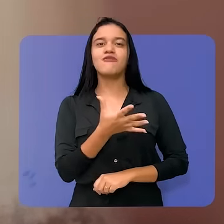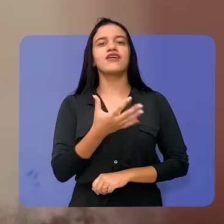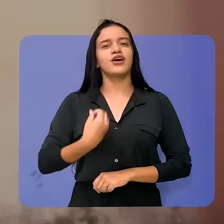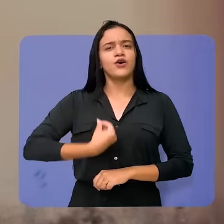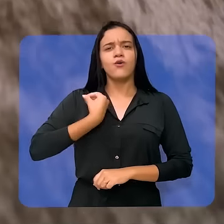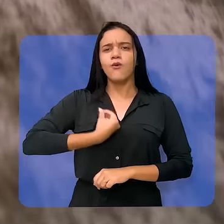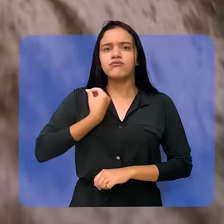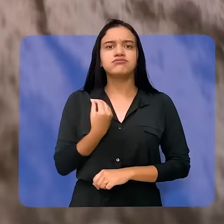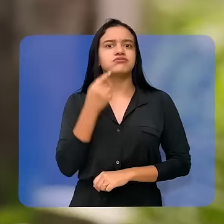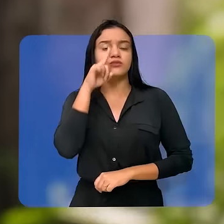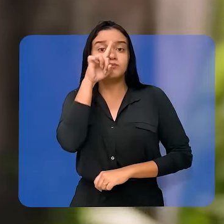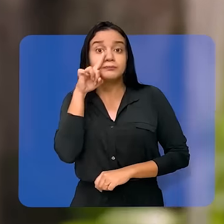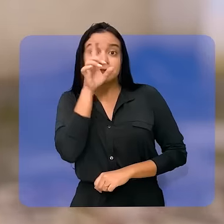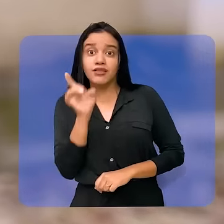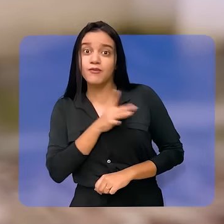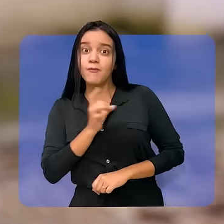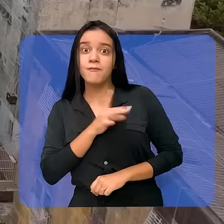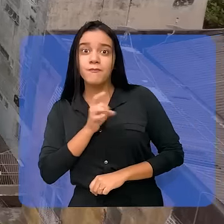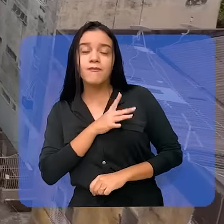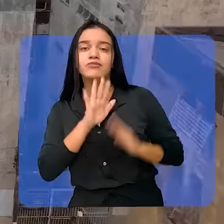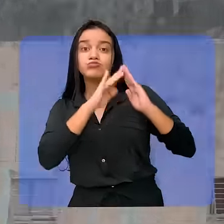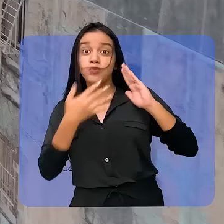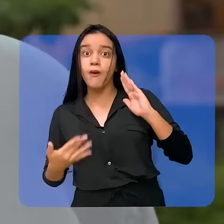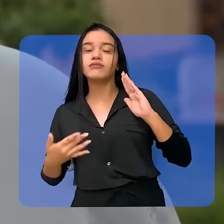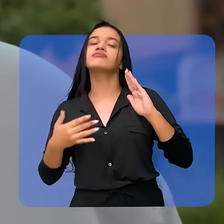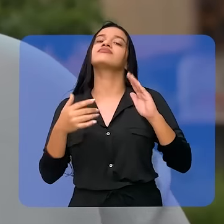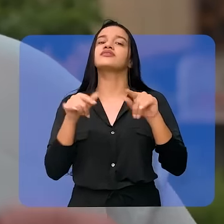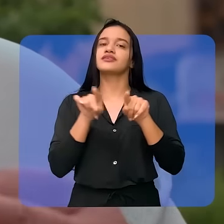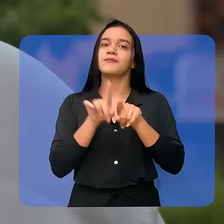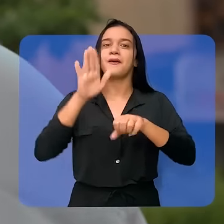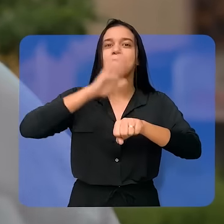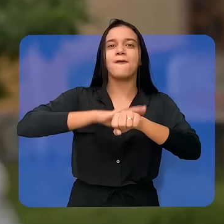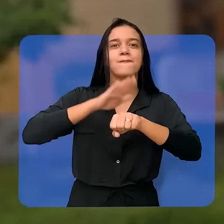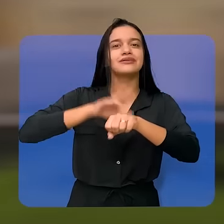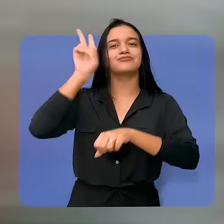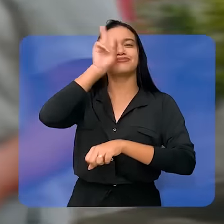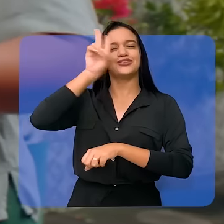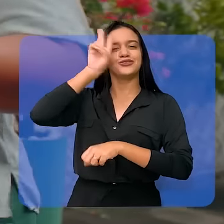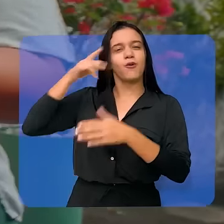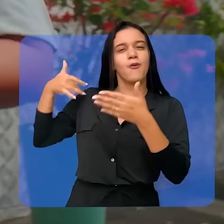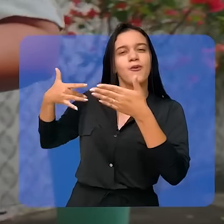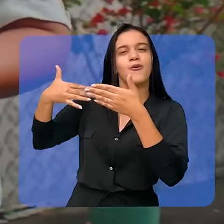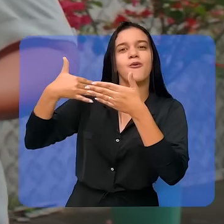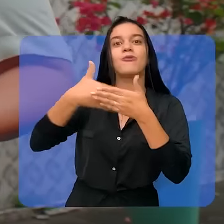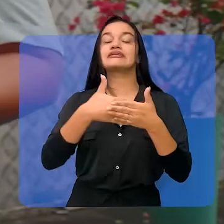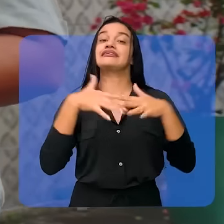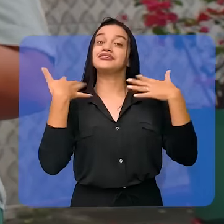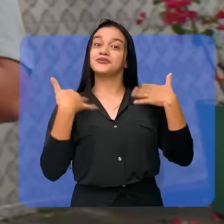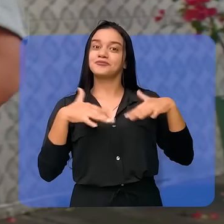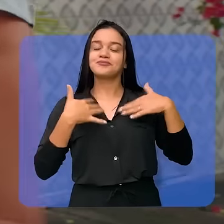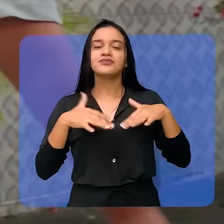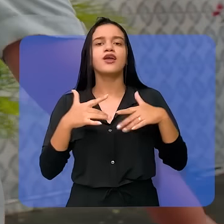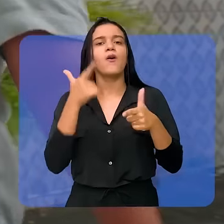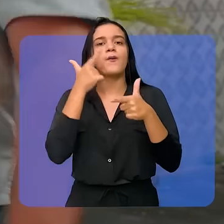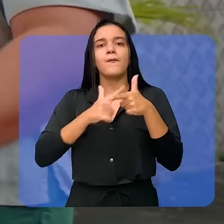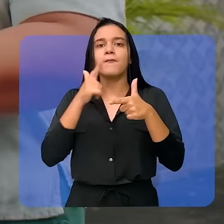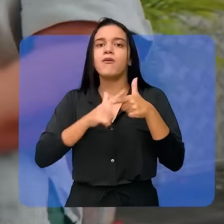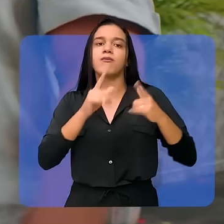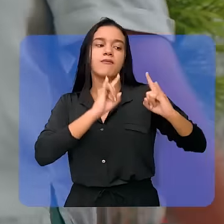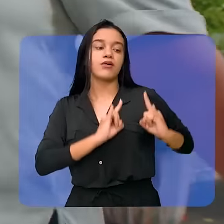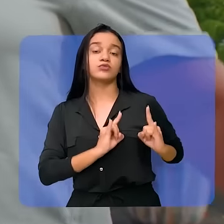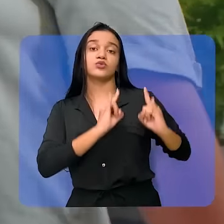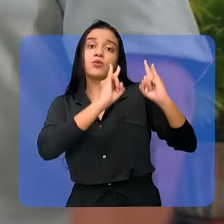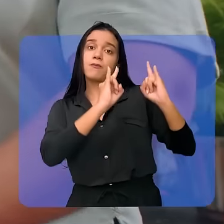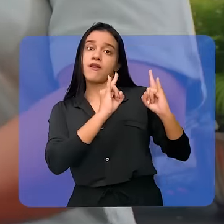sem conviver com risco de desabamentos. É um momento histórico. Após décadas, o problema dos prédios